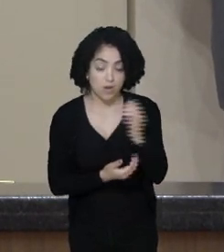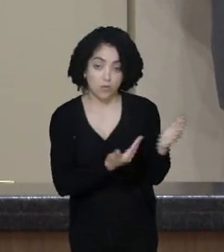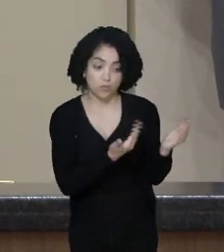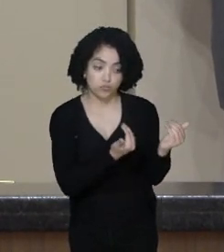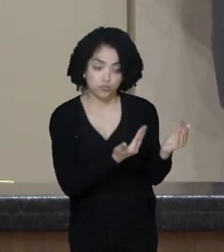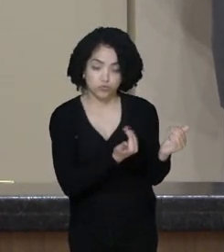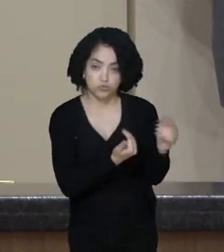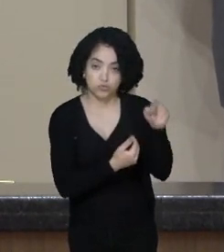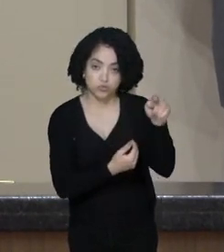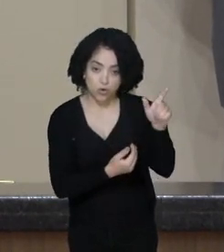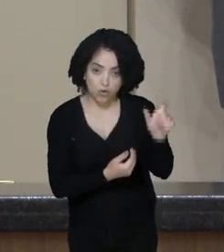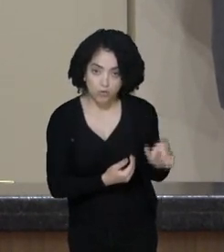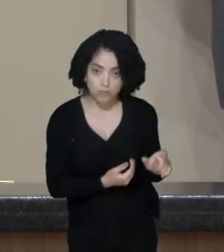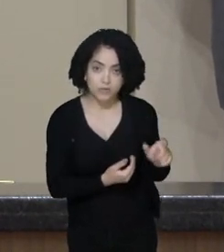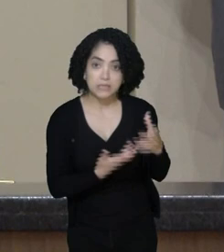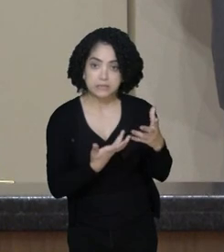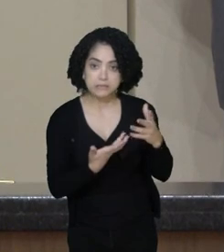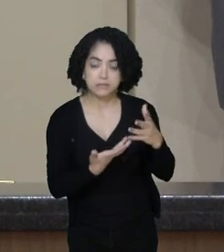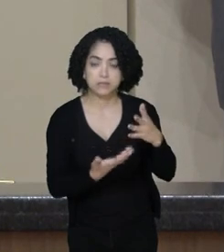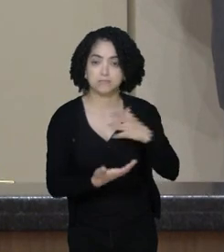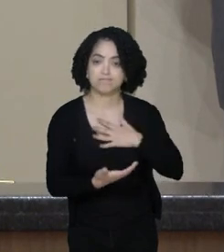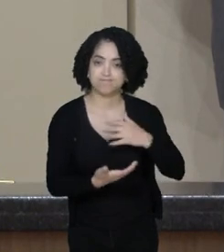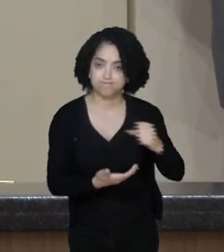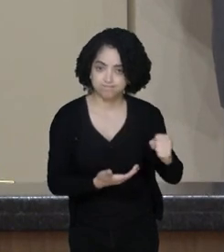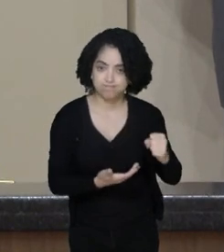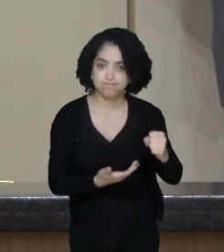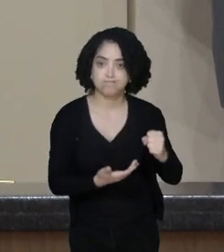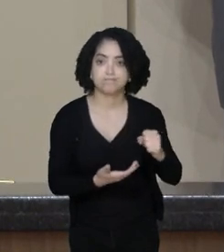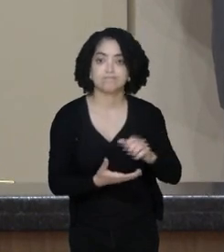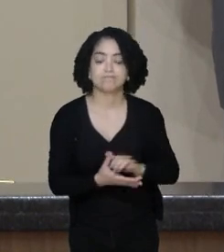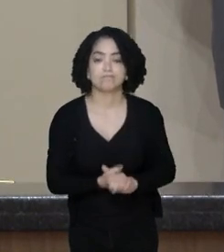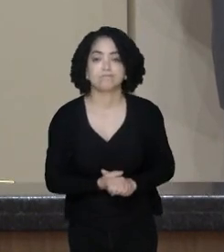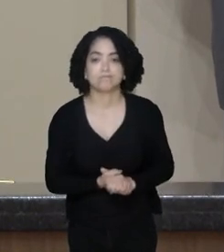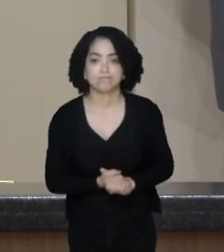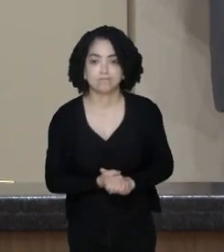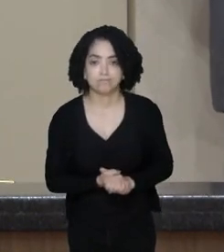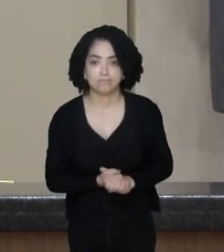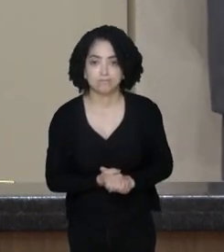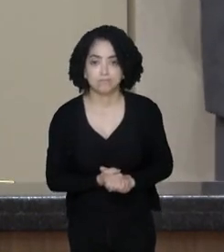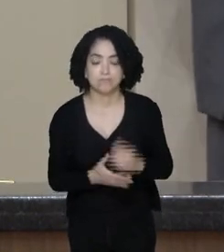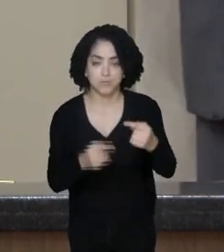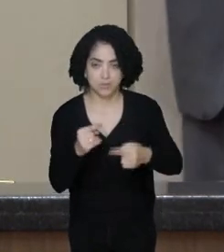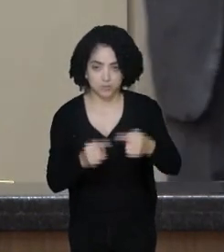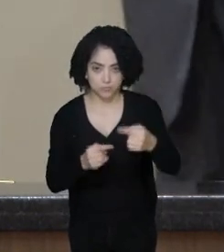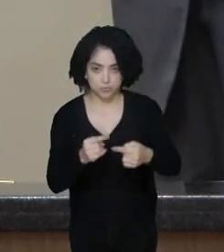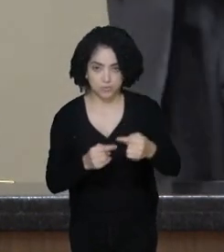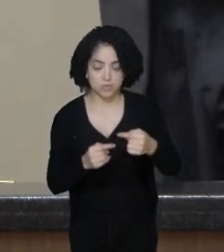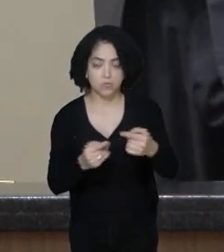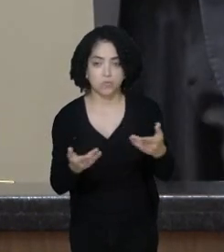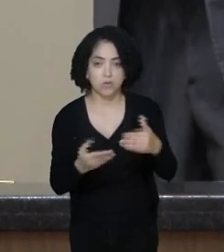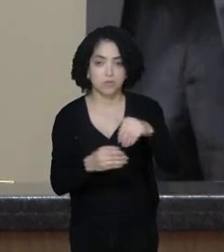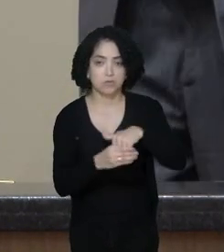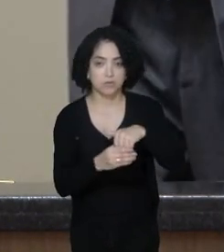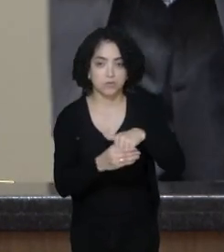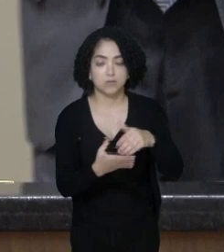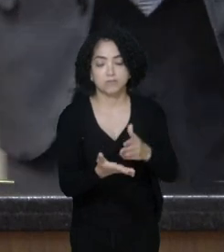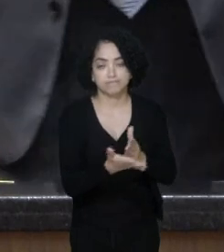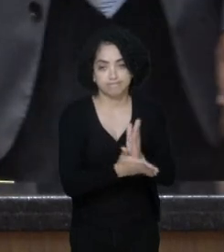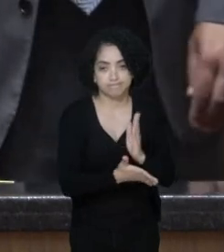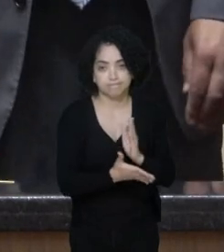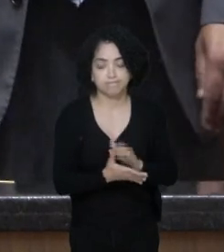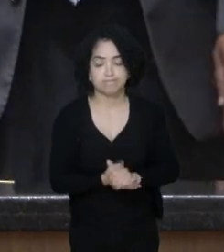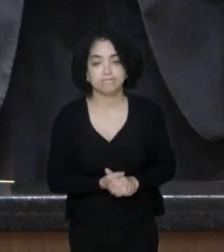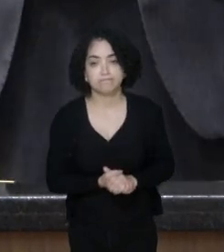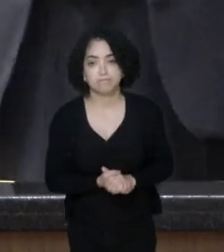atentava contra a própria vida no município de Itacaré. Em discussão, não havendo votação, está aprovado.